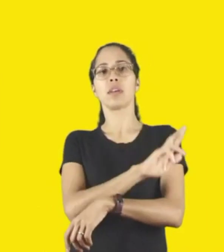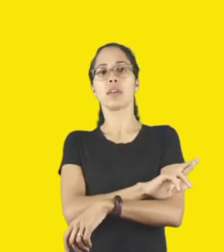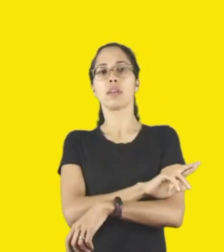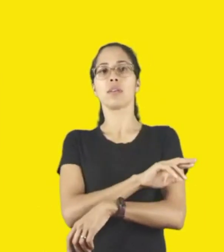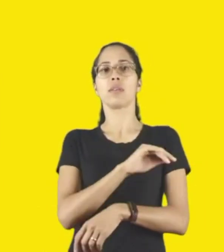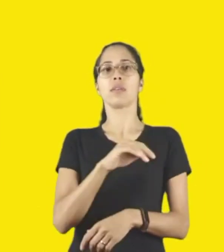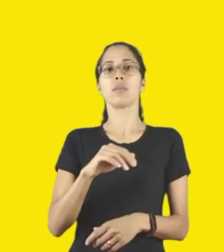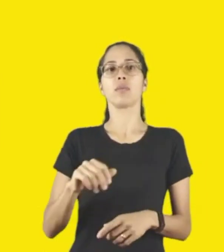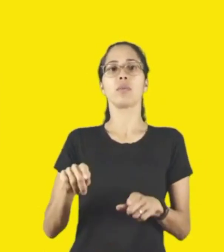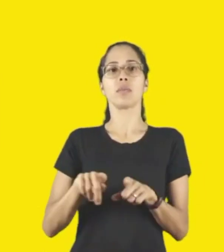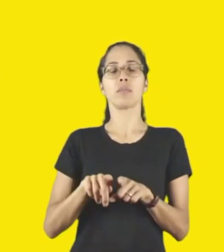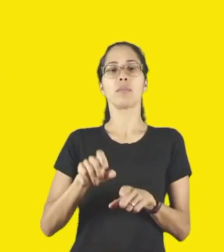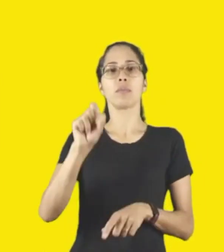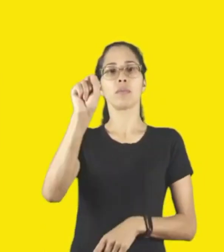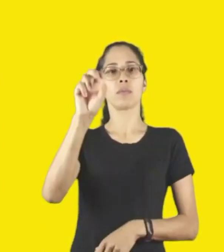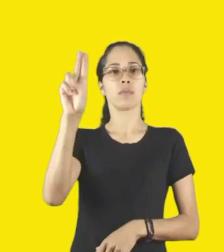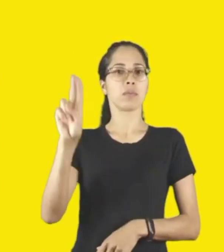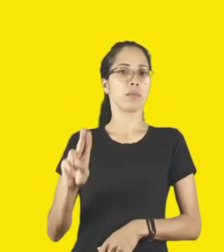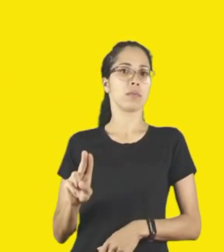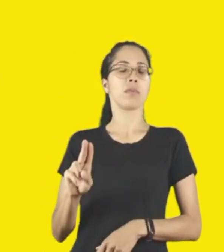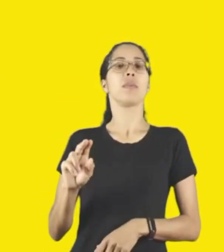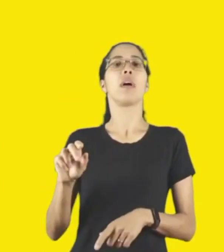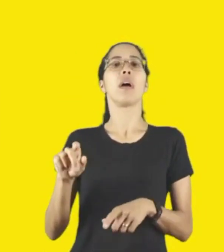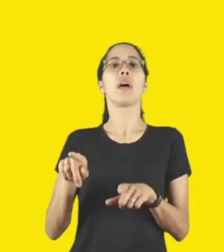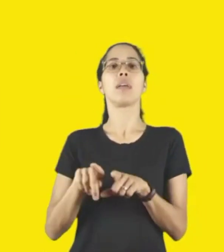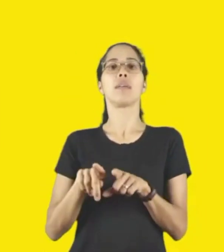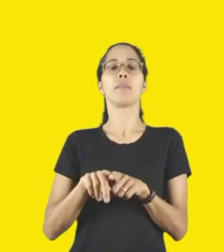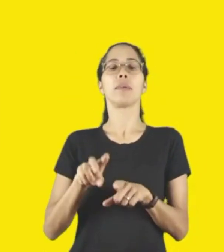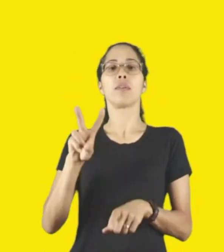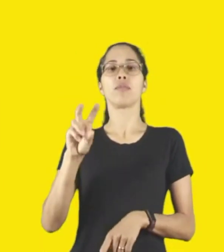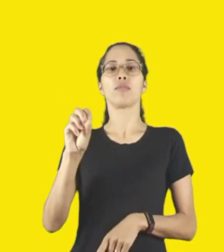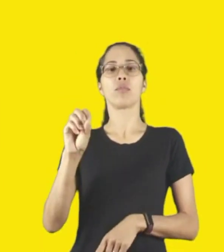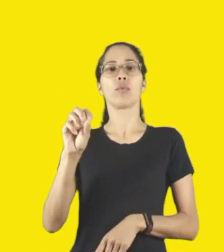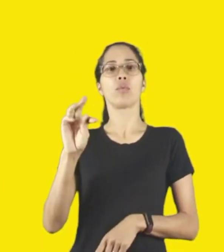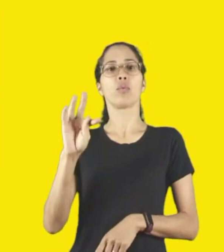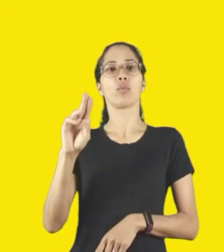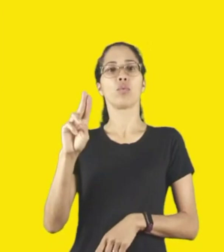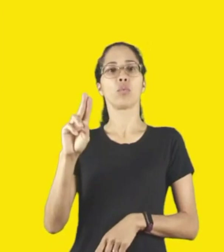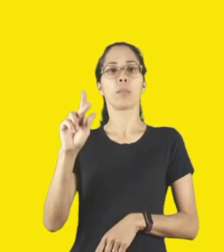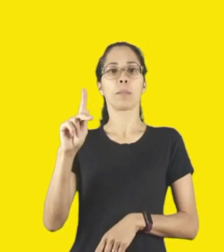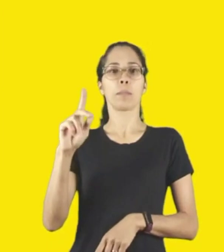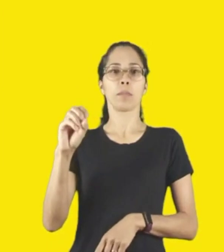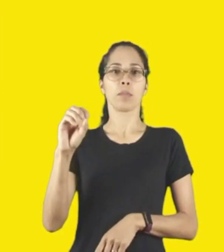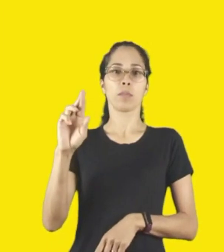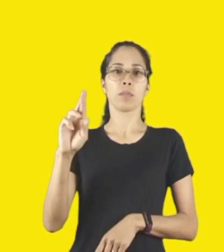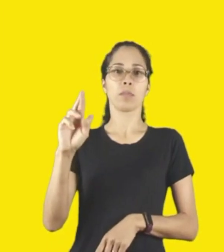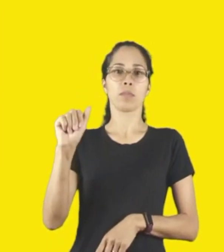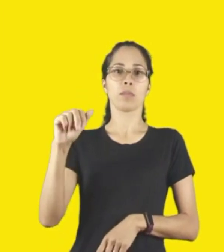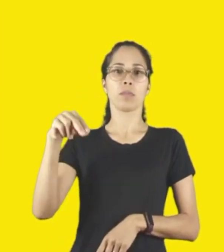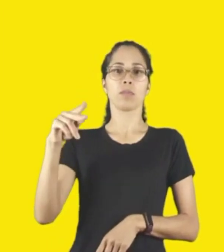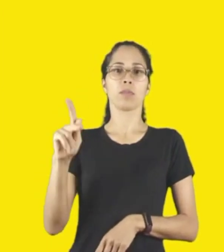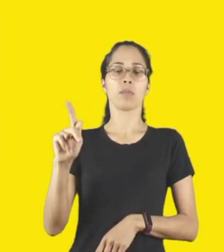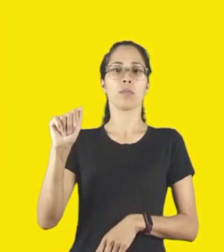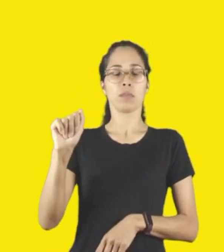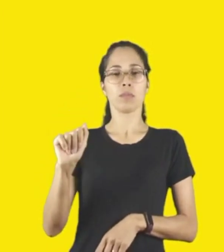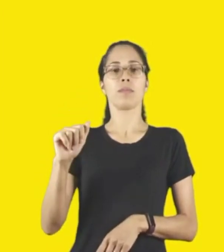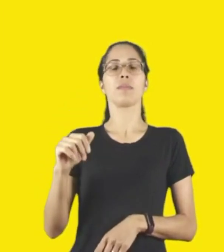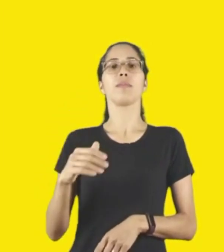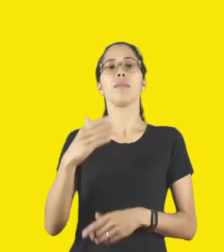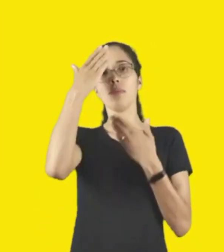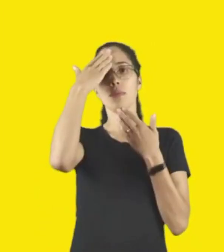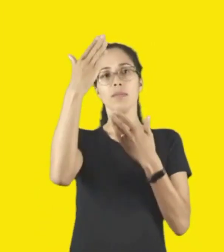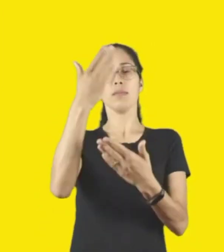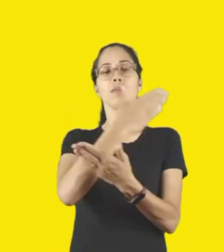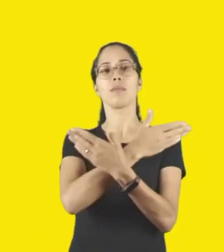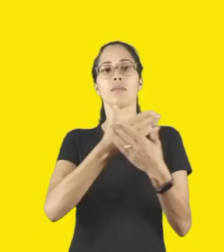Suzano, Taquaritinga e Votuporanga. Agradecemos a presença de todas e todos neste lançamento e também da